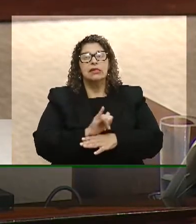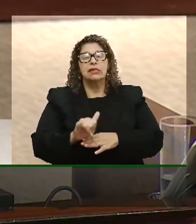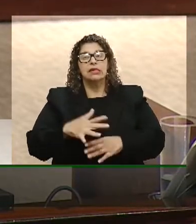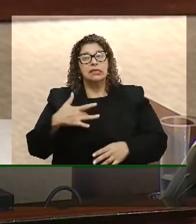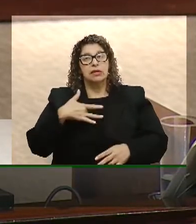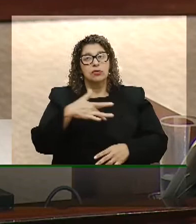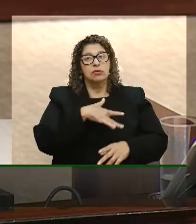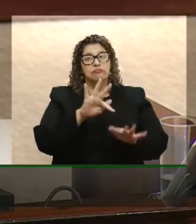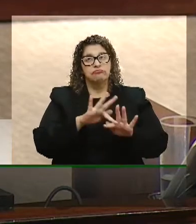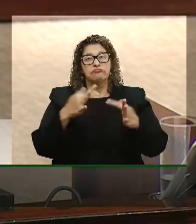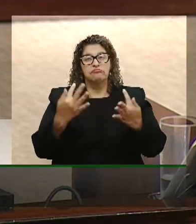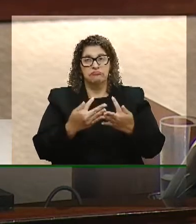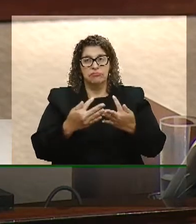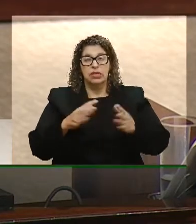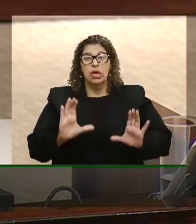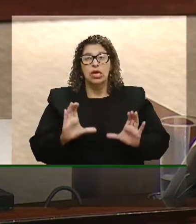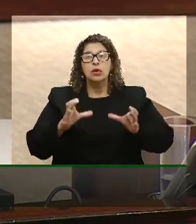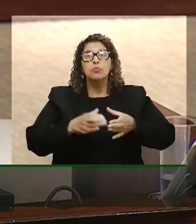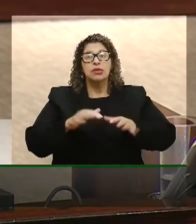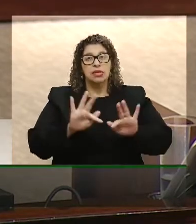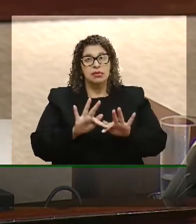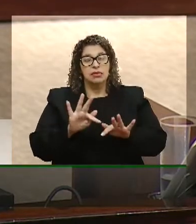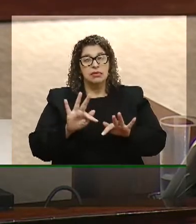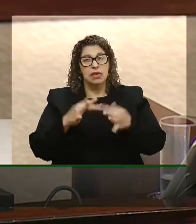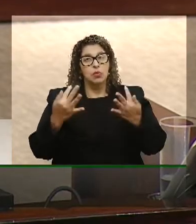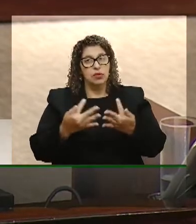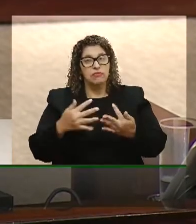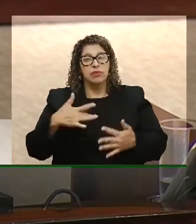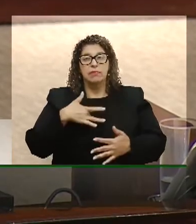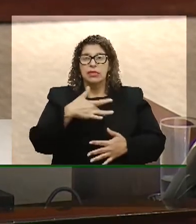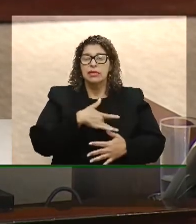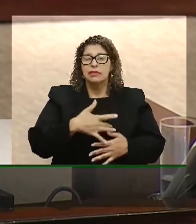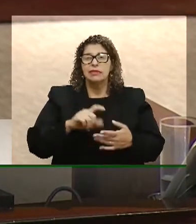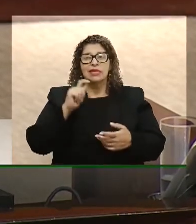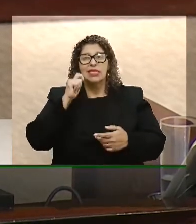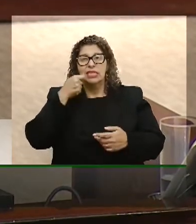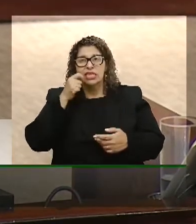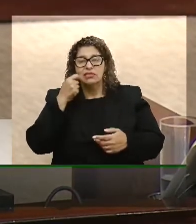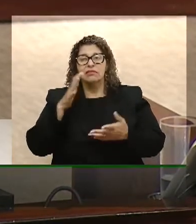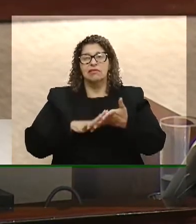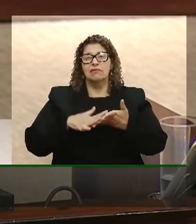As equipes de saúde da família são equipes que têm médico, dentista,